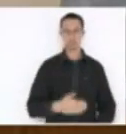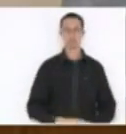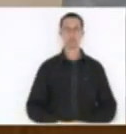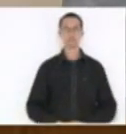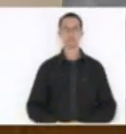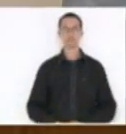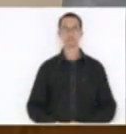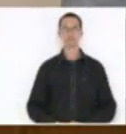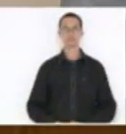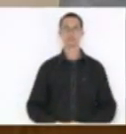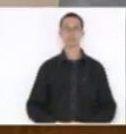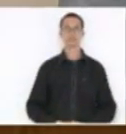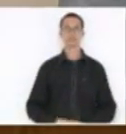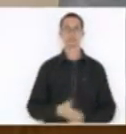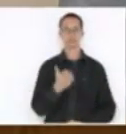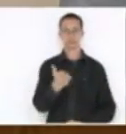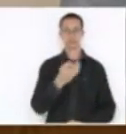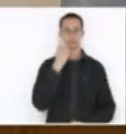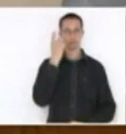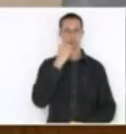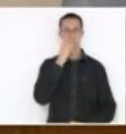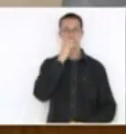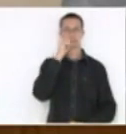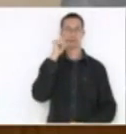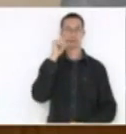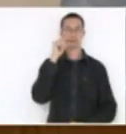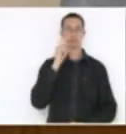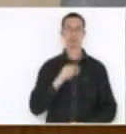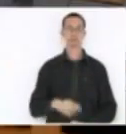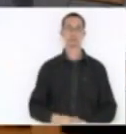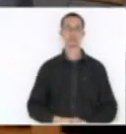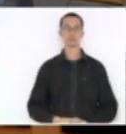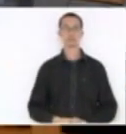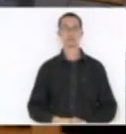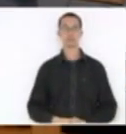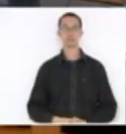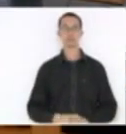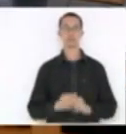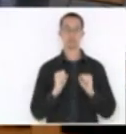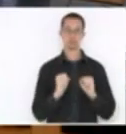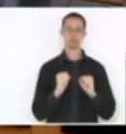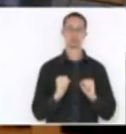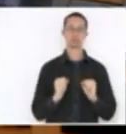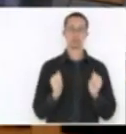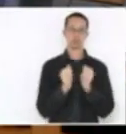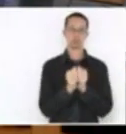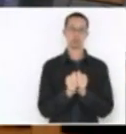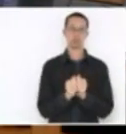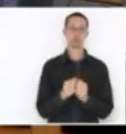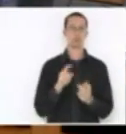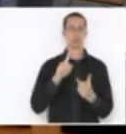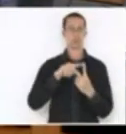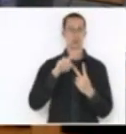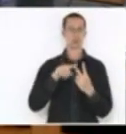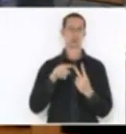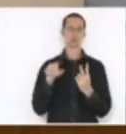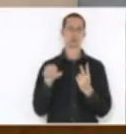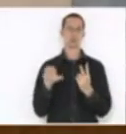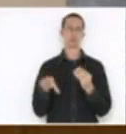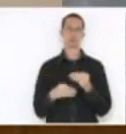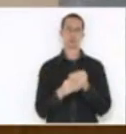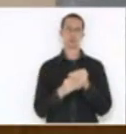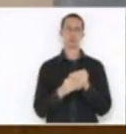registro, agradecemos. Deputado e seu Drécio, fiz uma consulta à V. Exª como líder. Pode ser. Eu acho que são duas emendas. É, uma